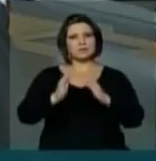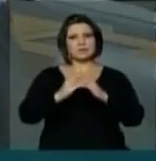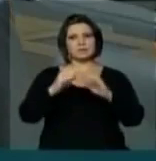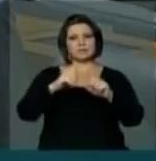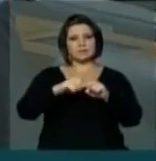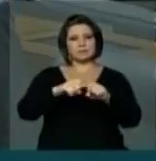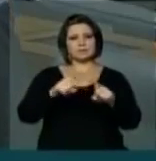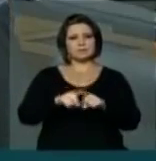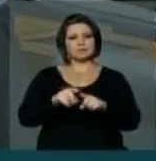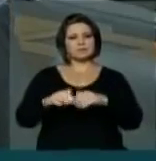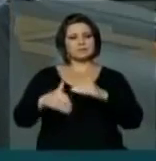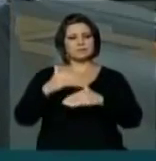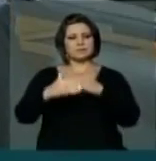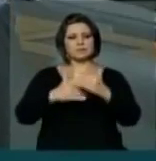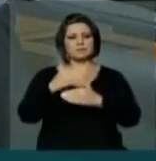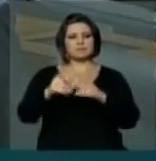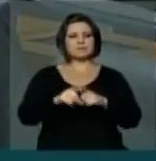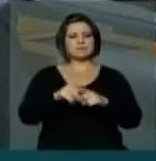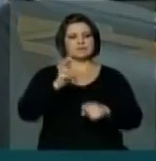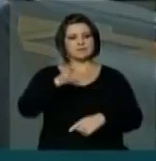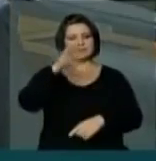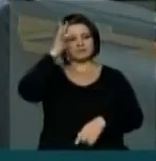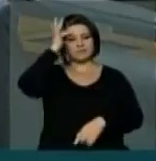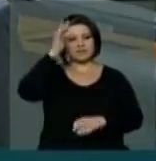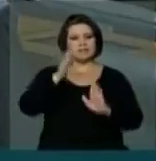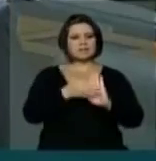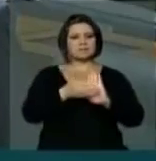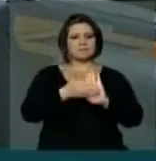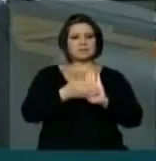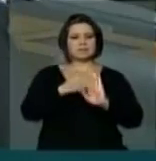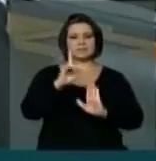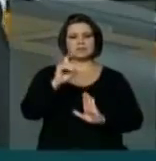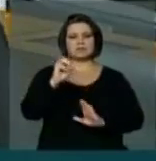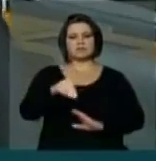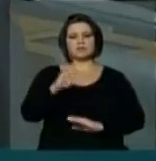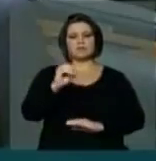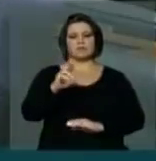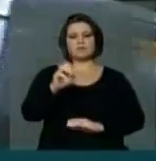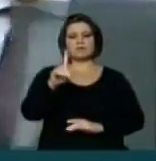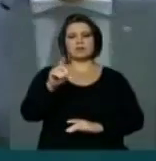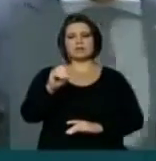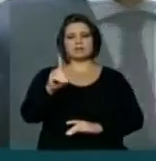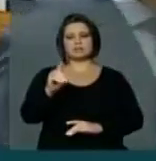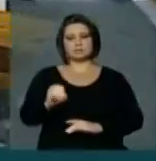Católica Na consagração da fé Parabéns Dom Orlando Brantes Muito obrigado